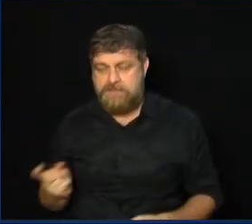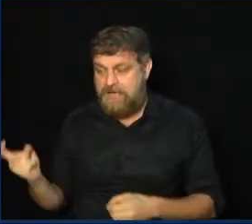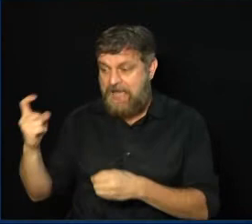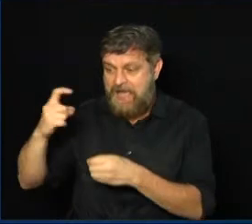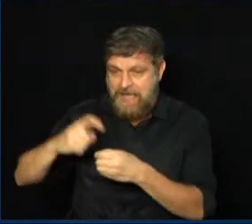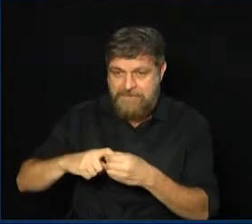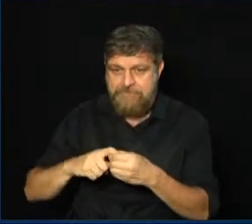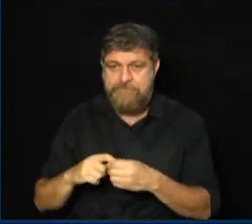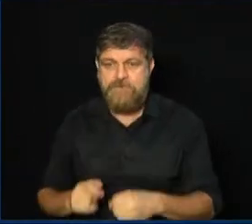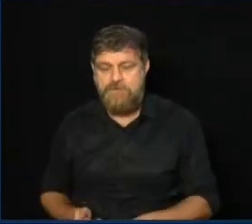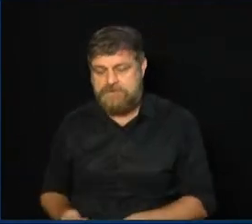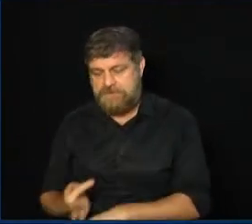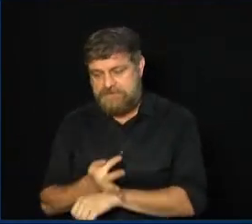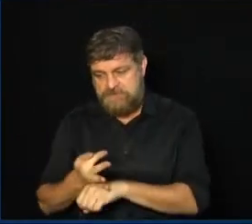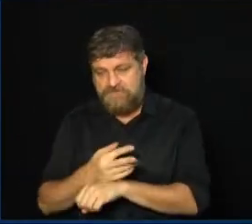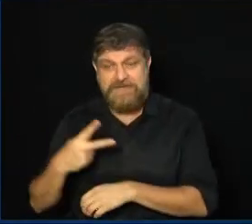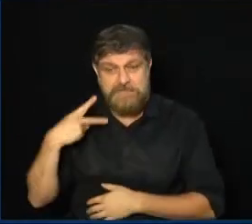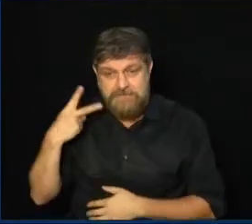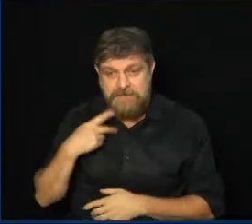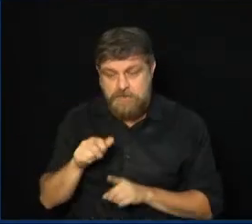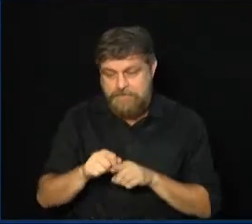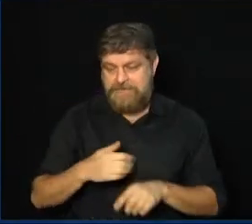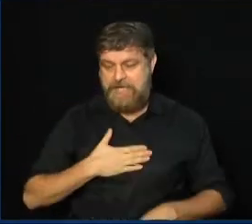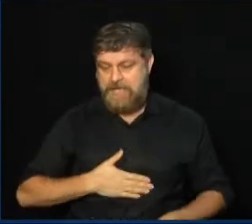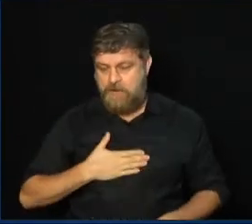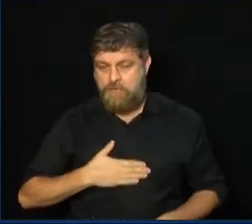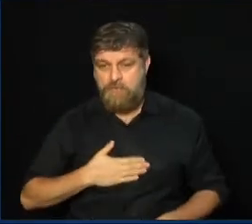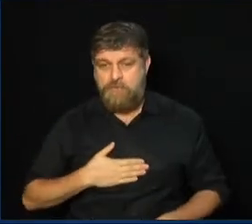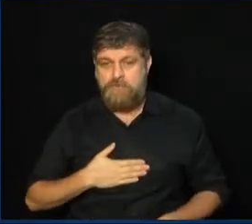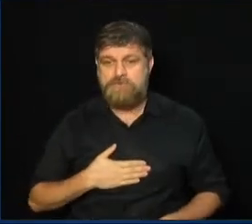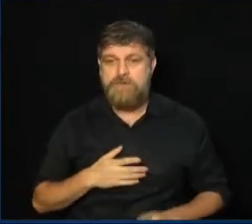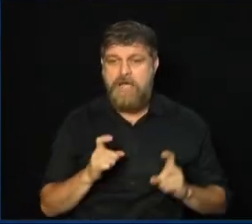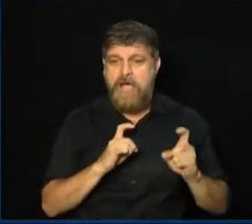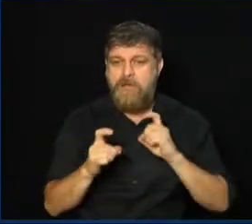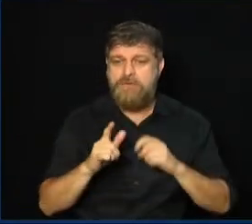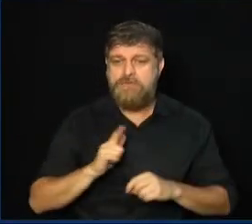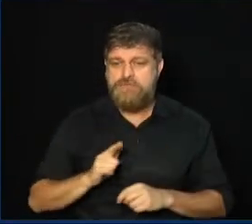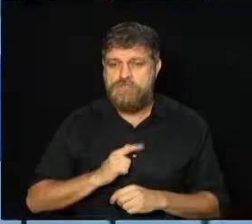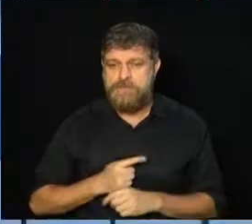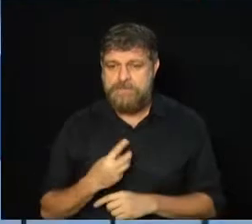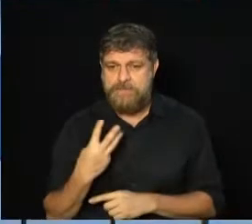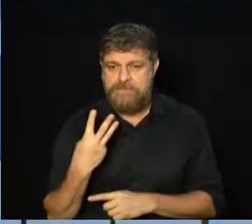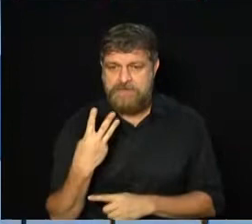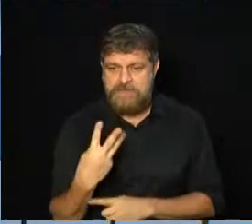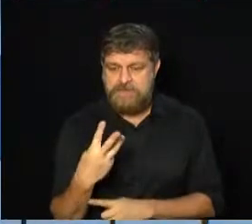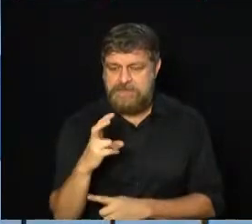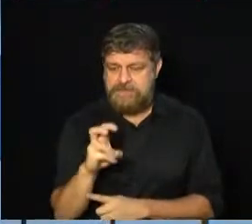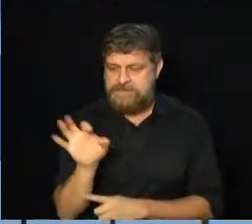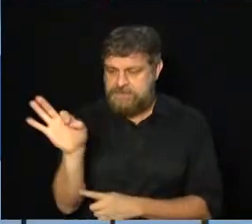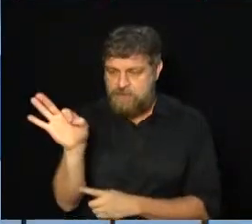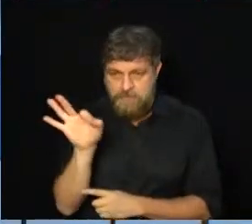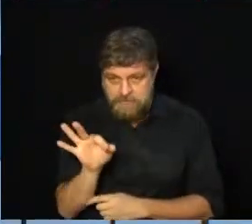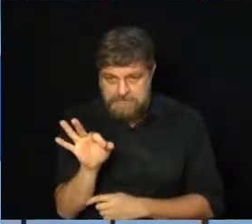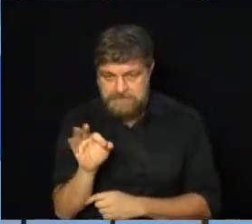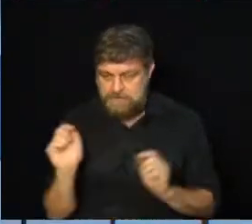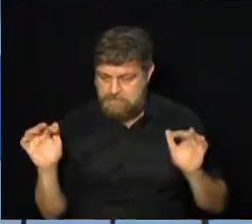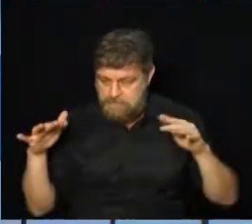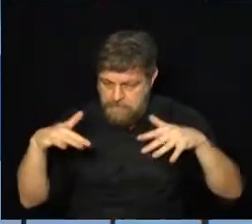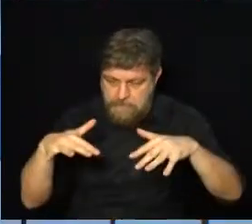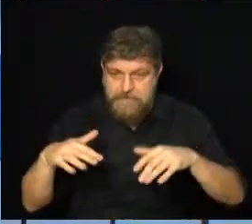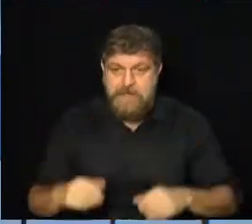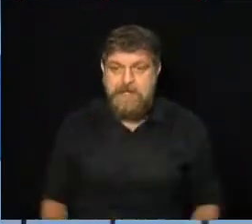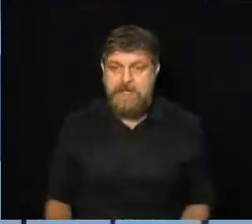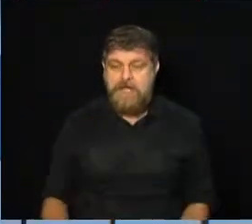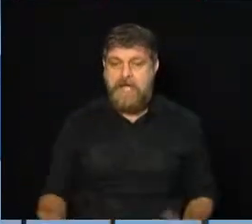recesso parlamentar, no início de agosto, as reuniões contavam com apenas 35% da capacidade. A nova